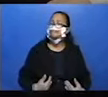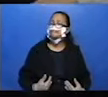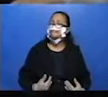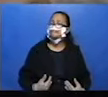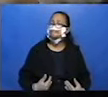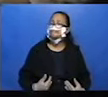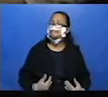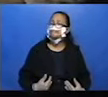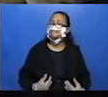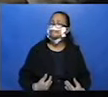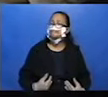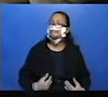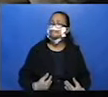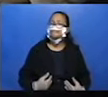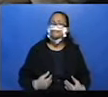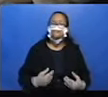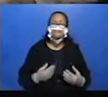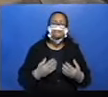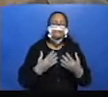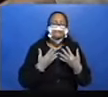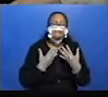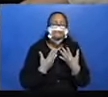intensidade? Muito cansada.